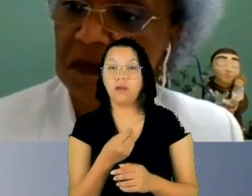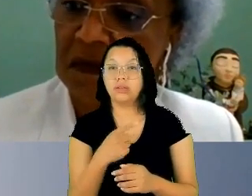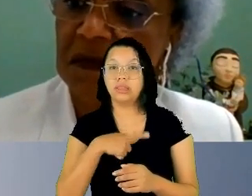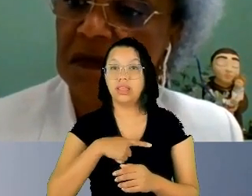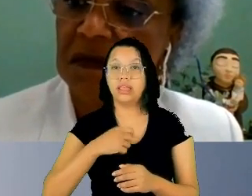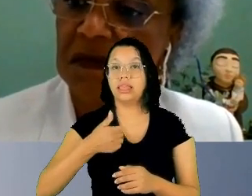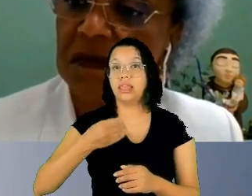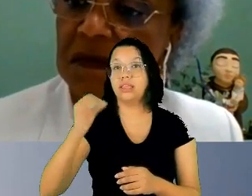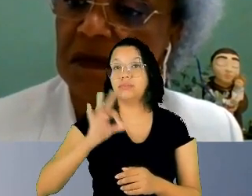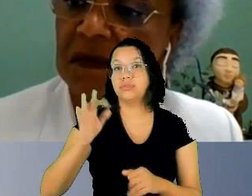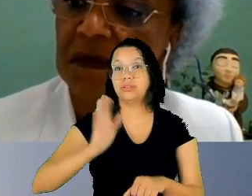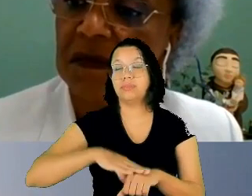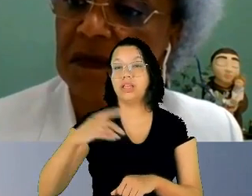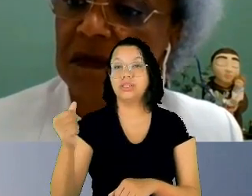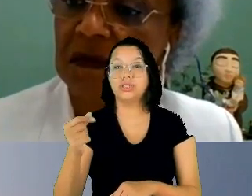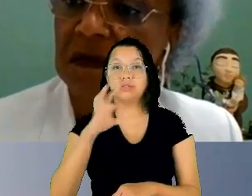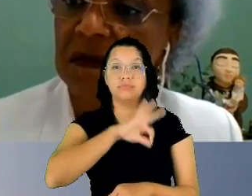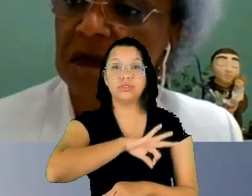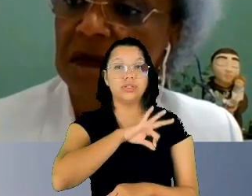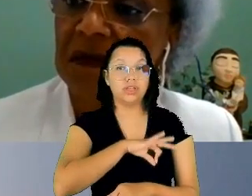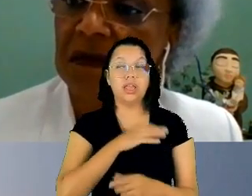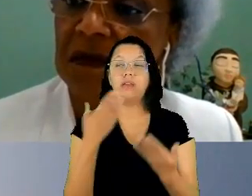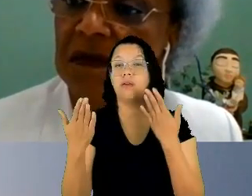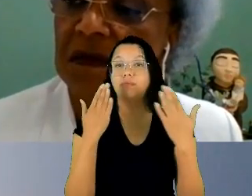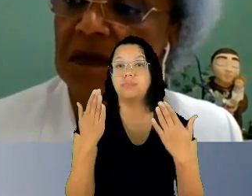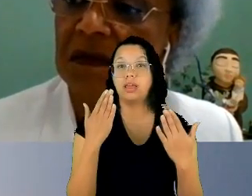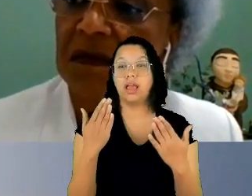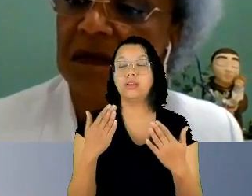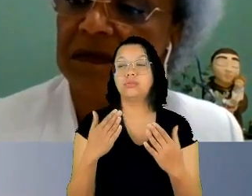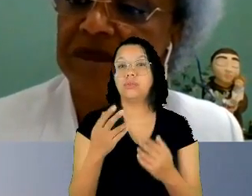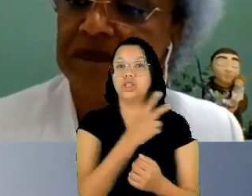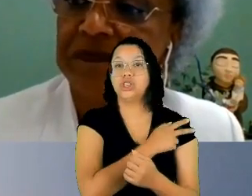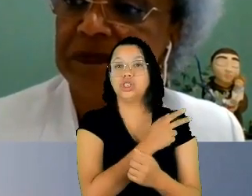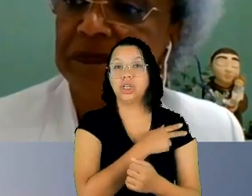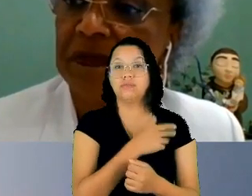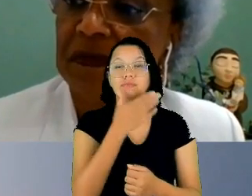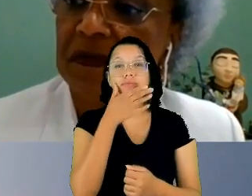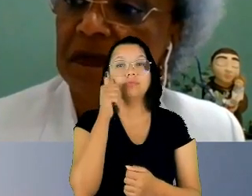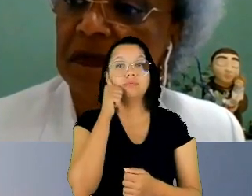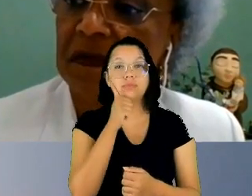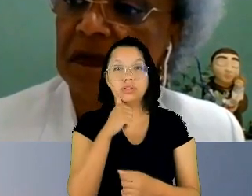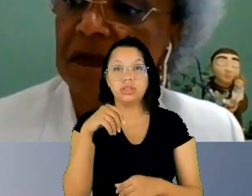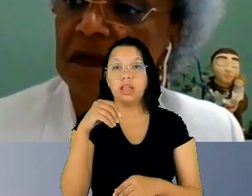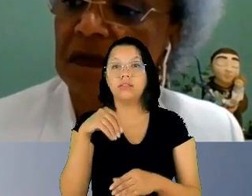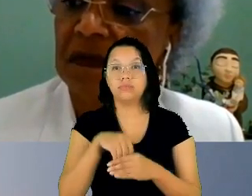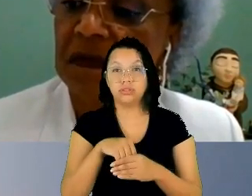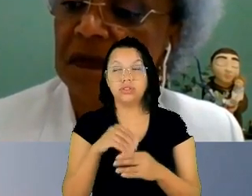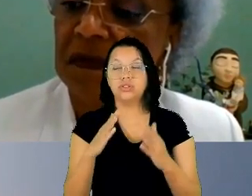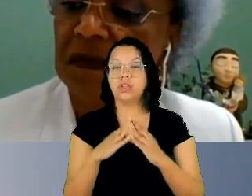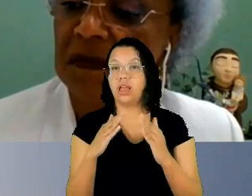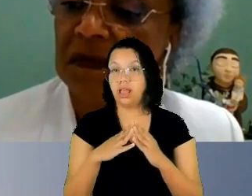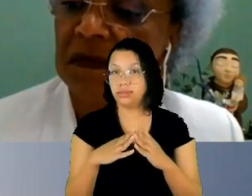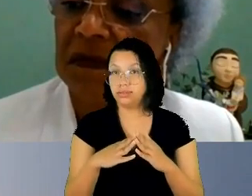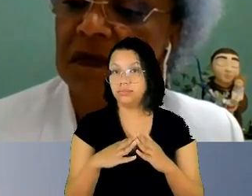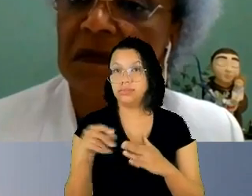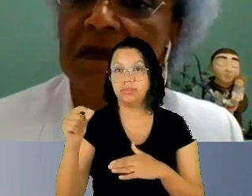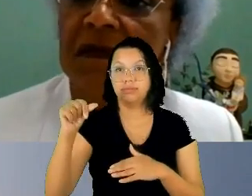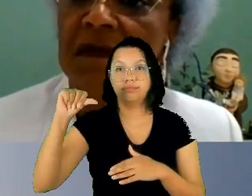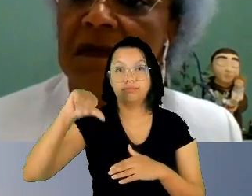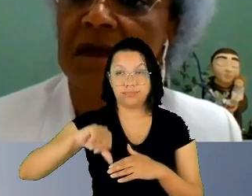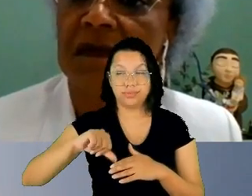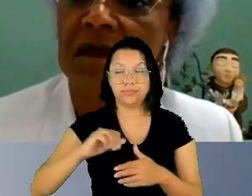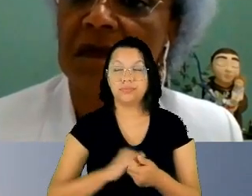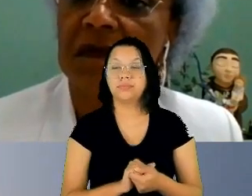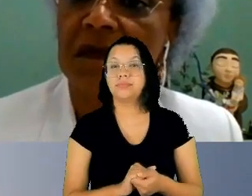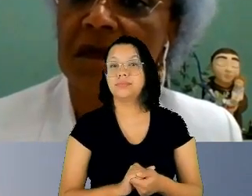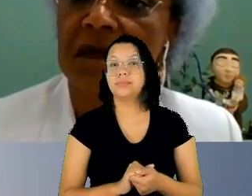na pesquisa do IPEA retrato das desigualdades de gênero e raça se a gente for analisar a comparação entre lares chefiados